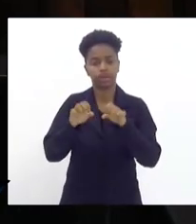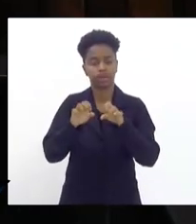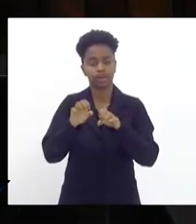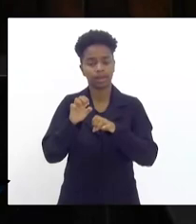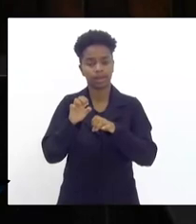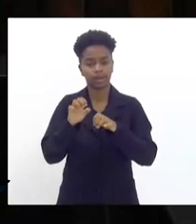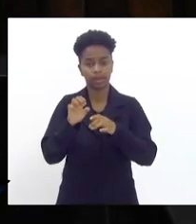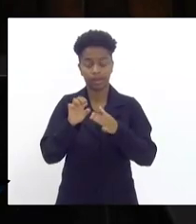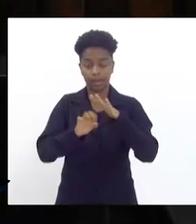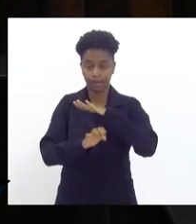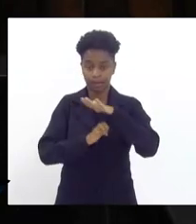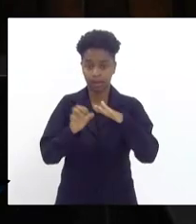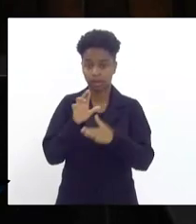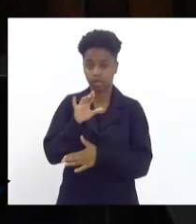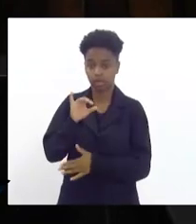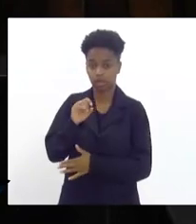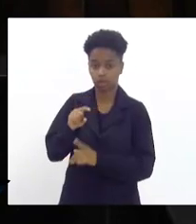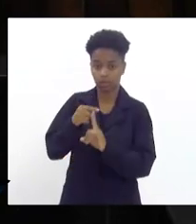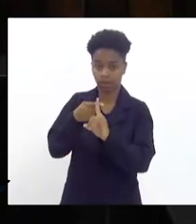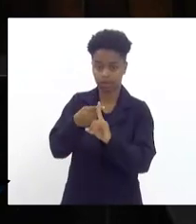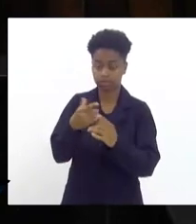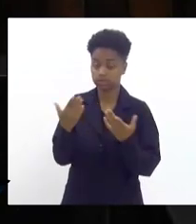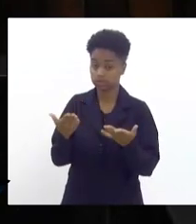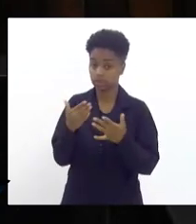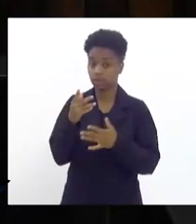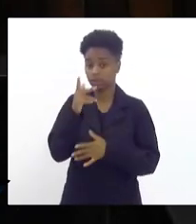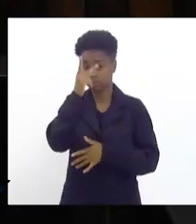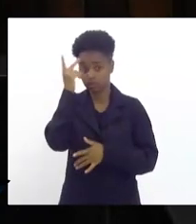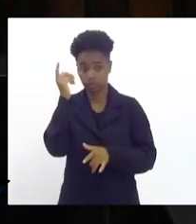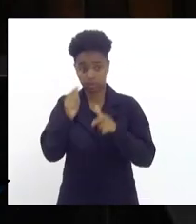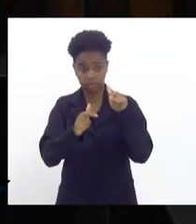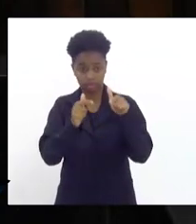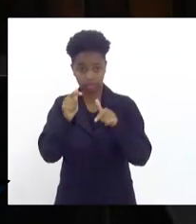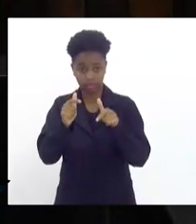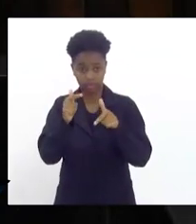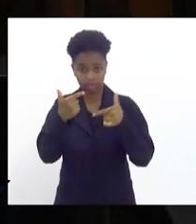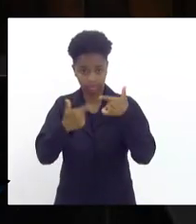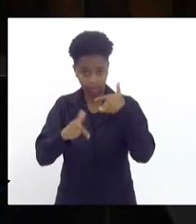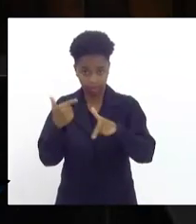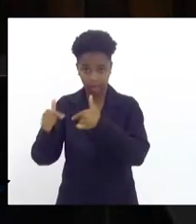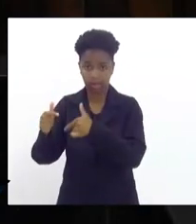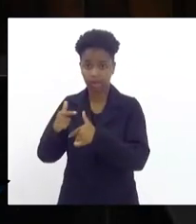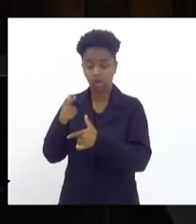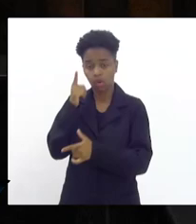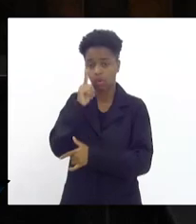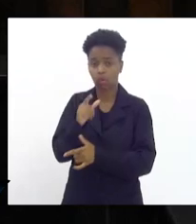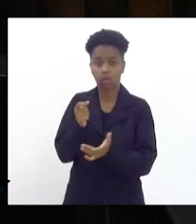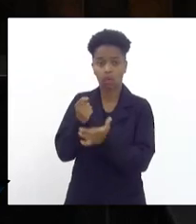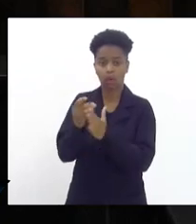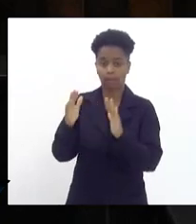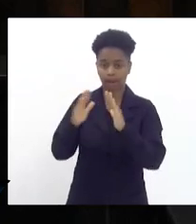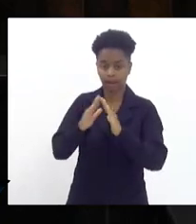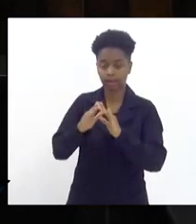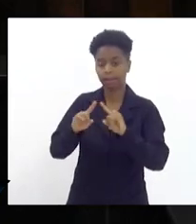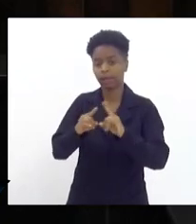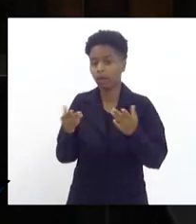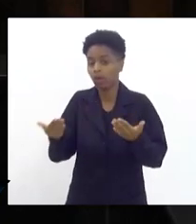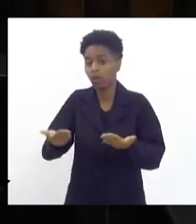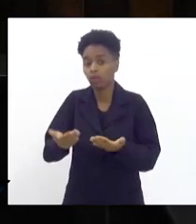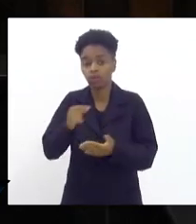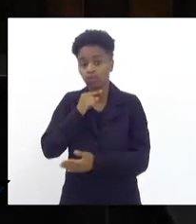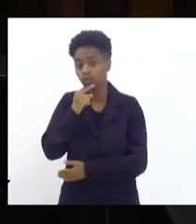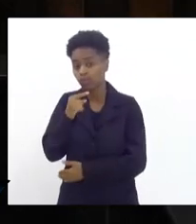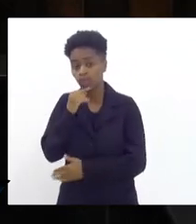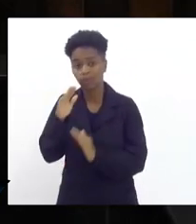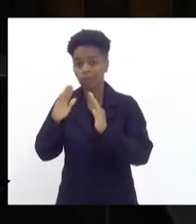Mais o trabalhador ou trabalhadora que teve o sonho da casa própria realizado ele hoje não